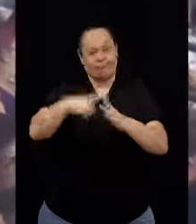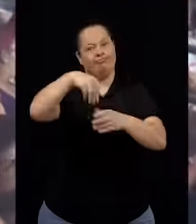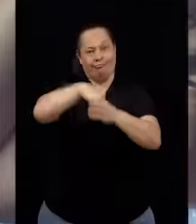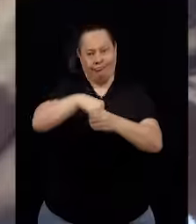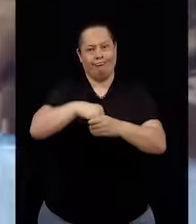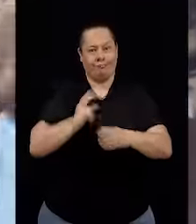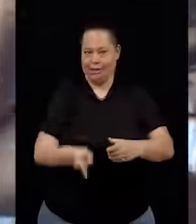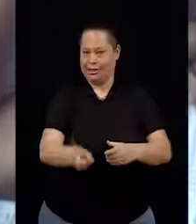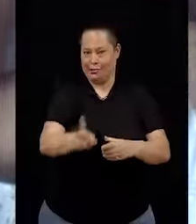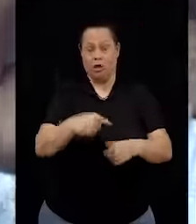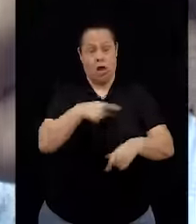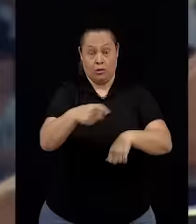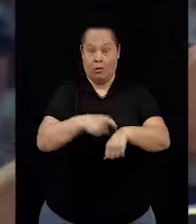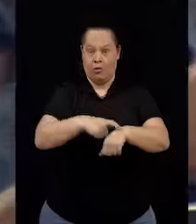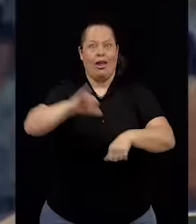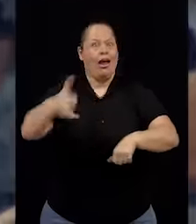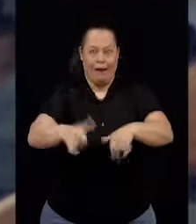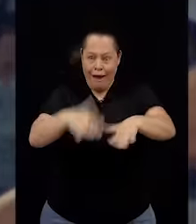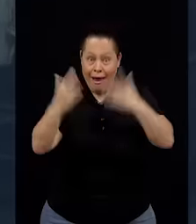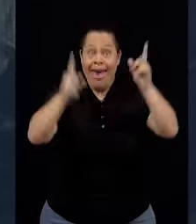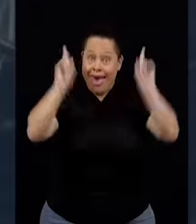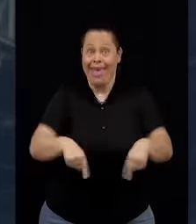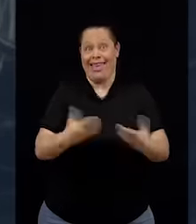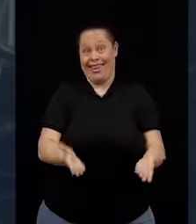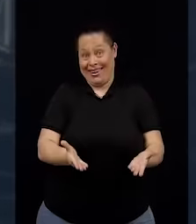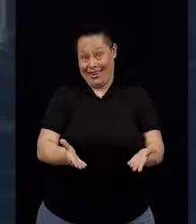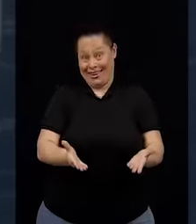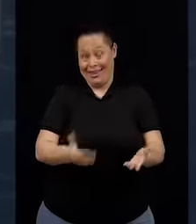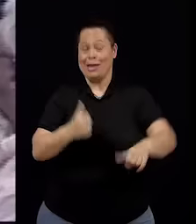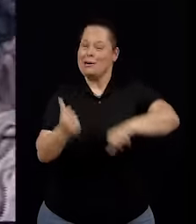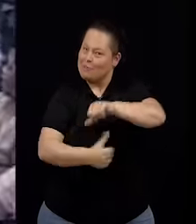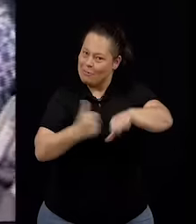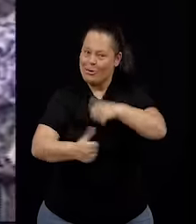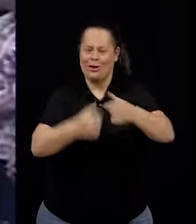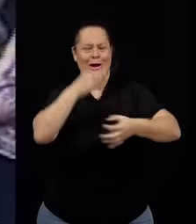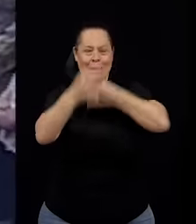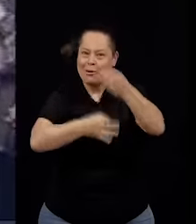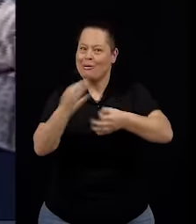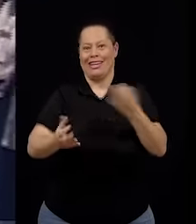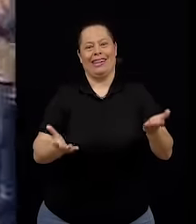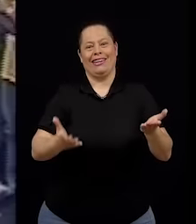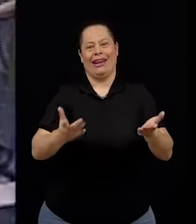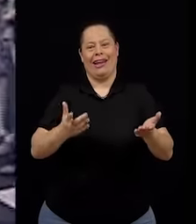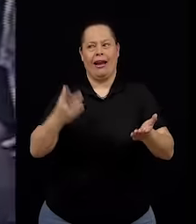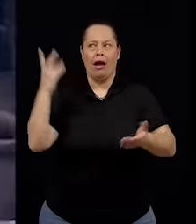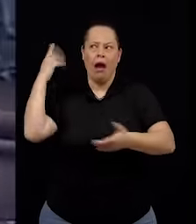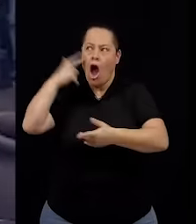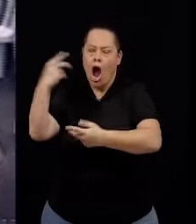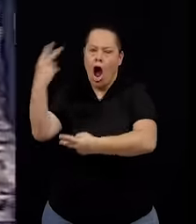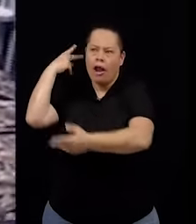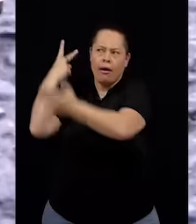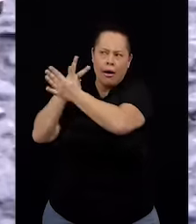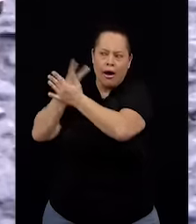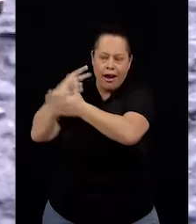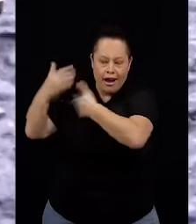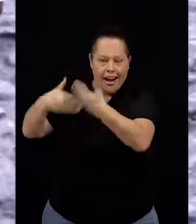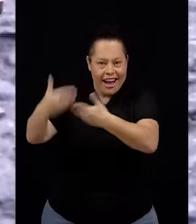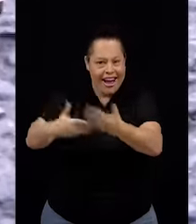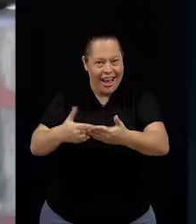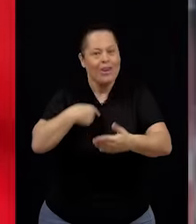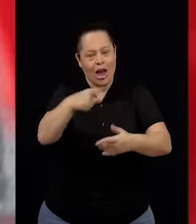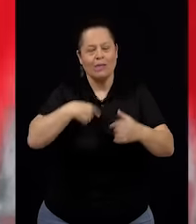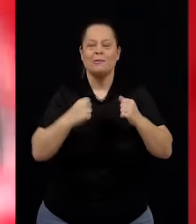é uma importante ferramenta nesta transformação. Só olhando para trás e revendo a caminhada, podemos superar as